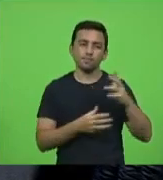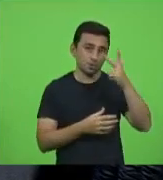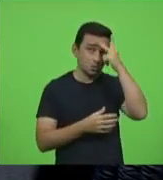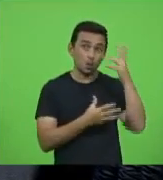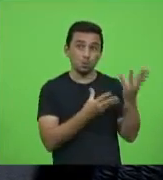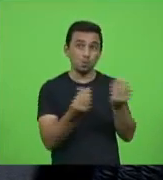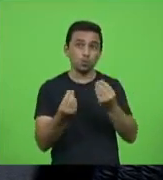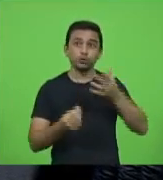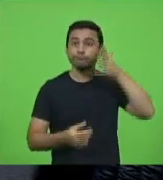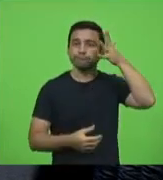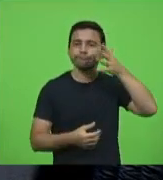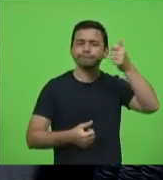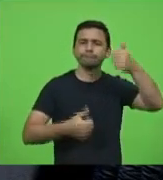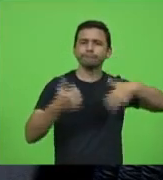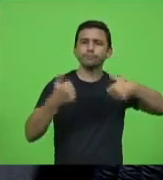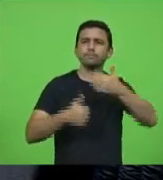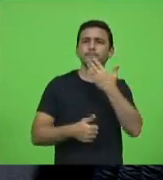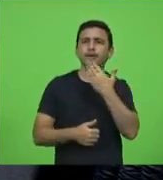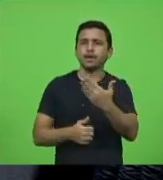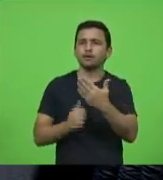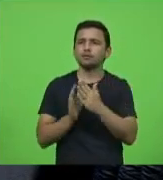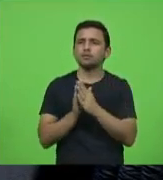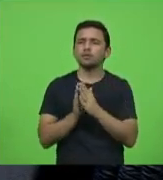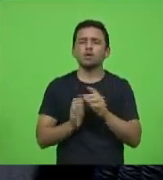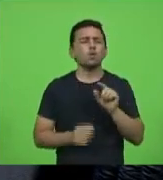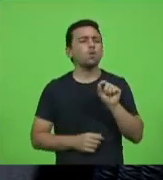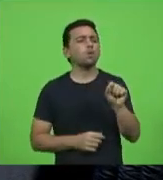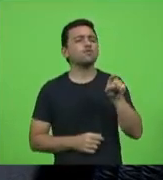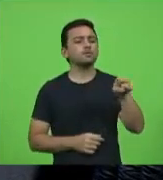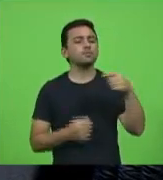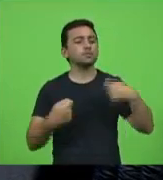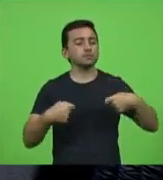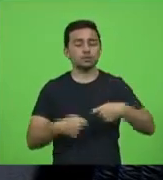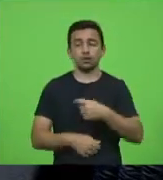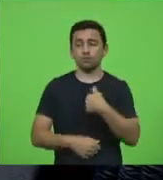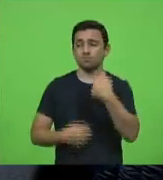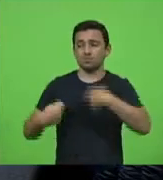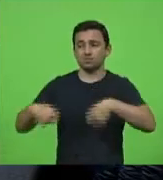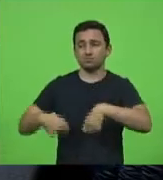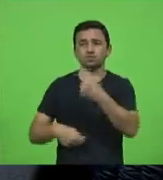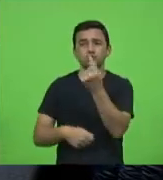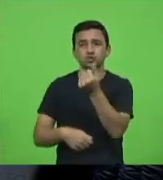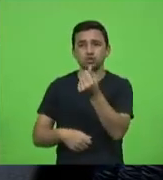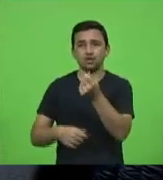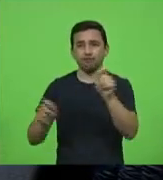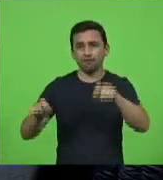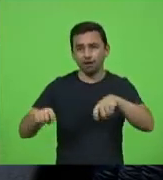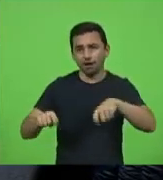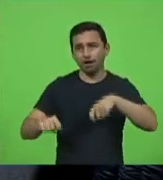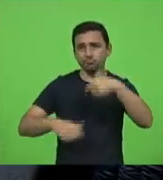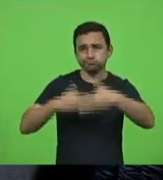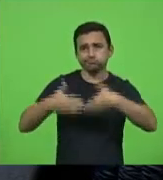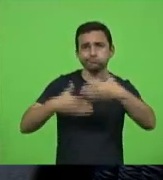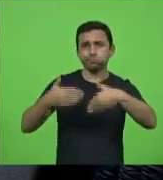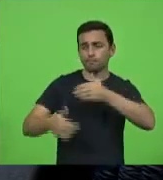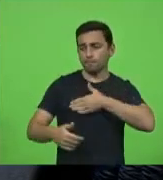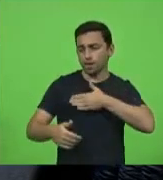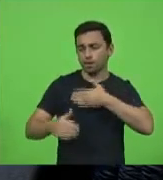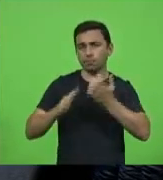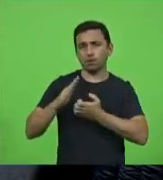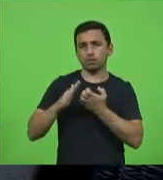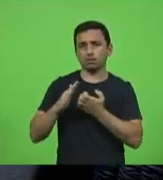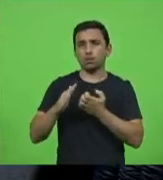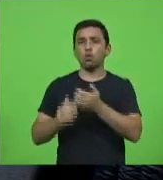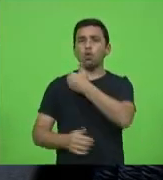de pessoas que pediam o que você precisa não preciso de recursos para poder reconstruir o meu negócio e aí o